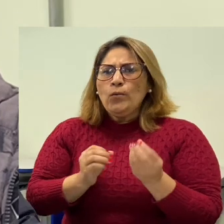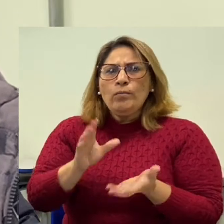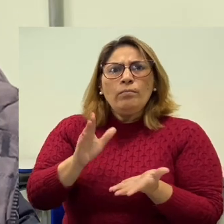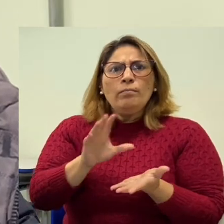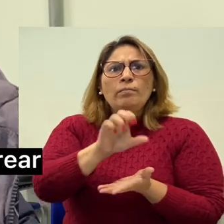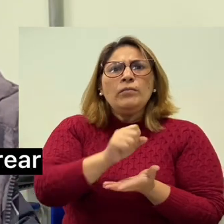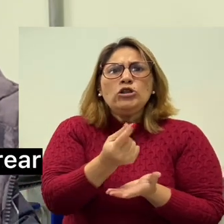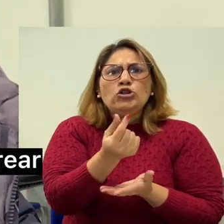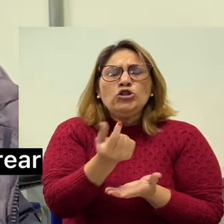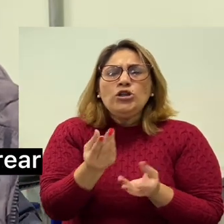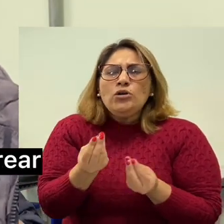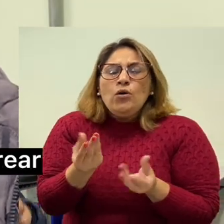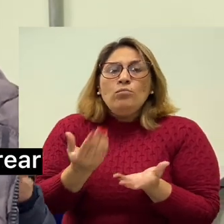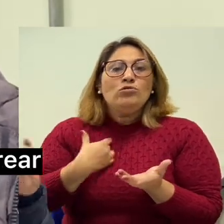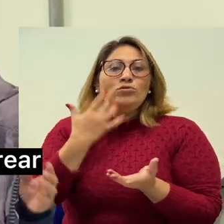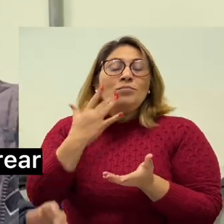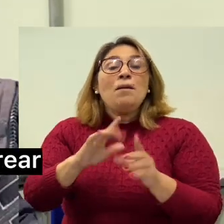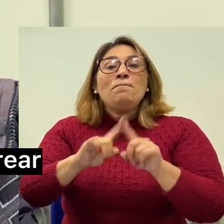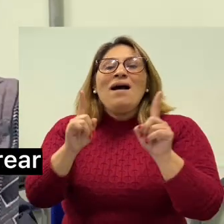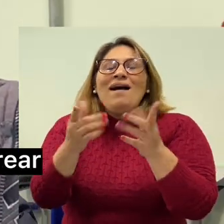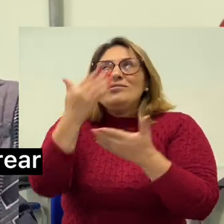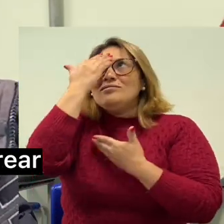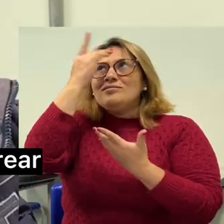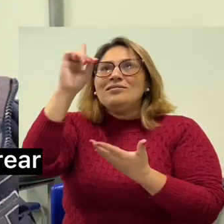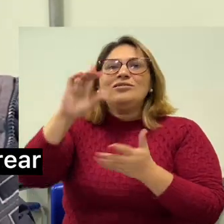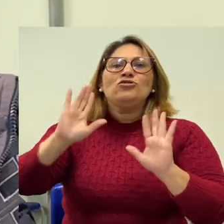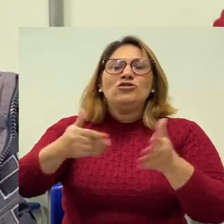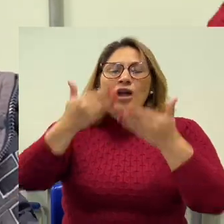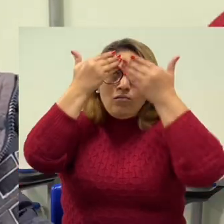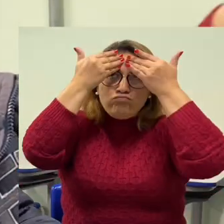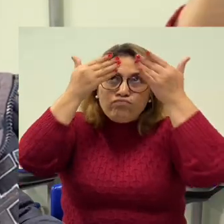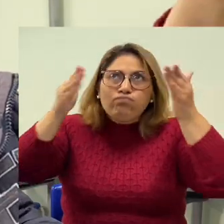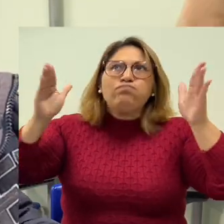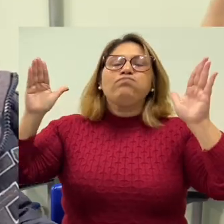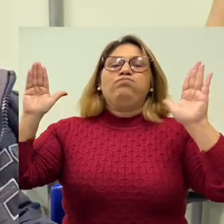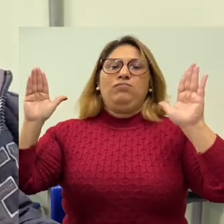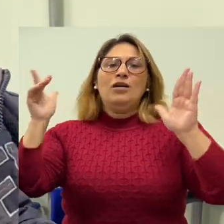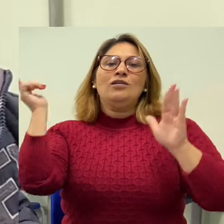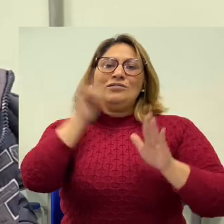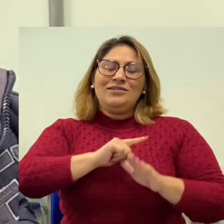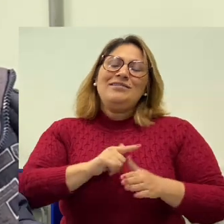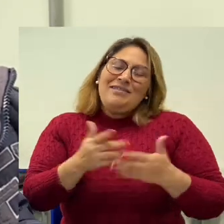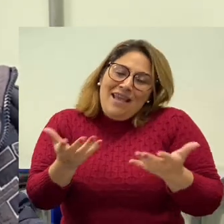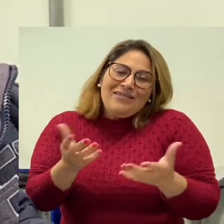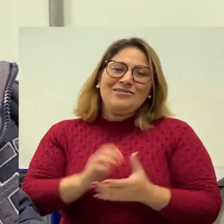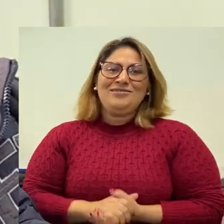graças a Deus, a minha mente já está começando a clarear. E é isso.